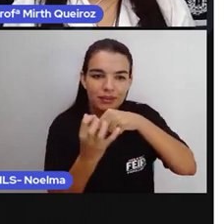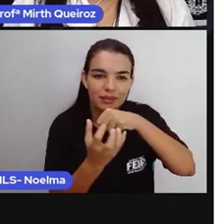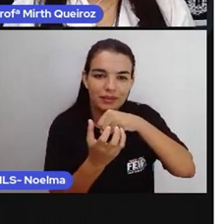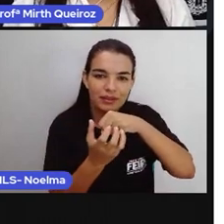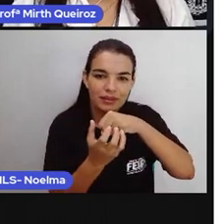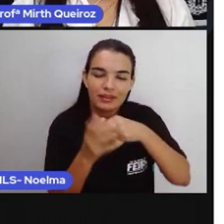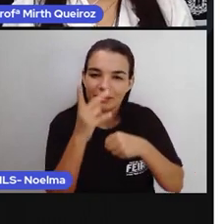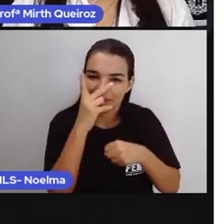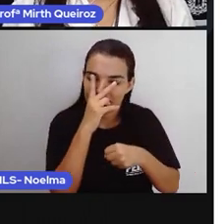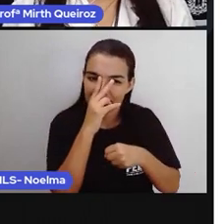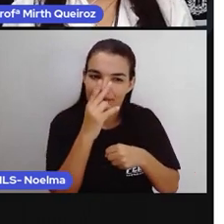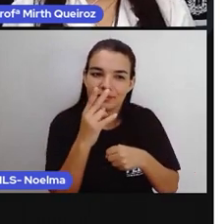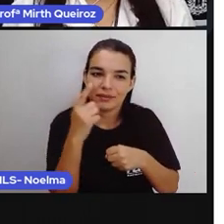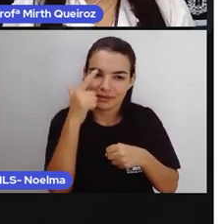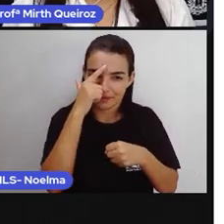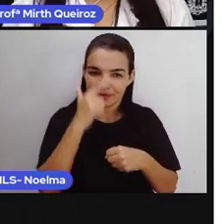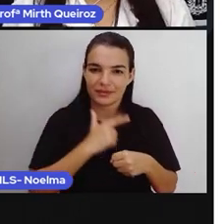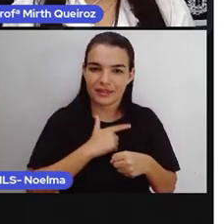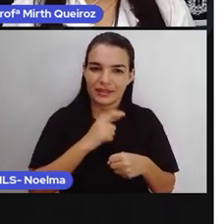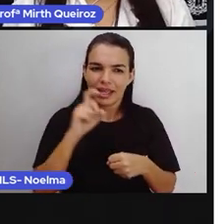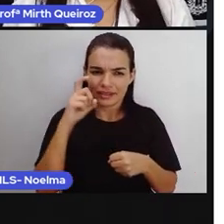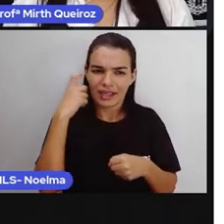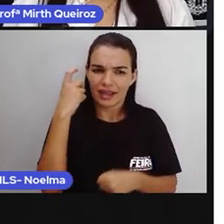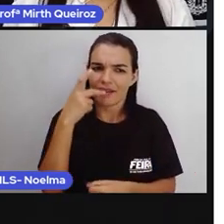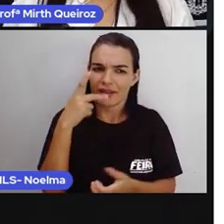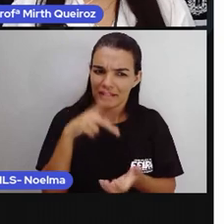coisa! Será que é verdade?